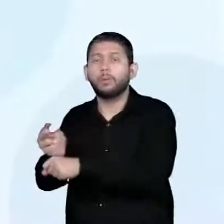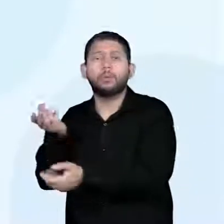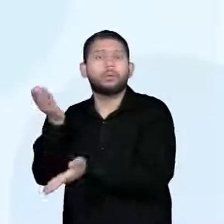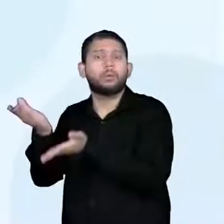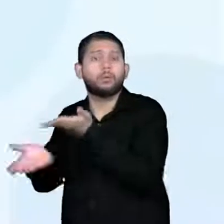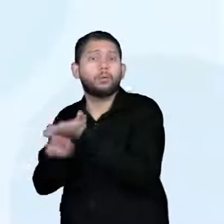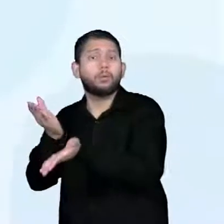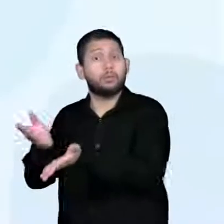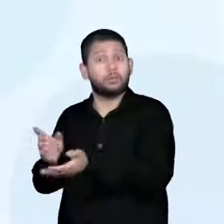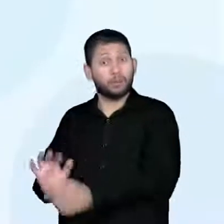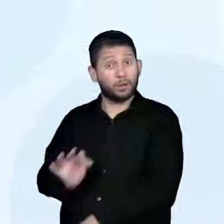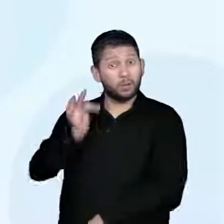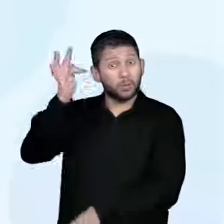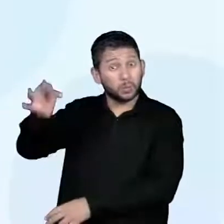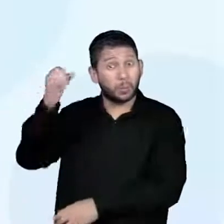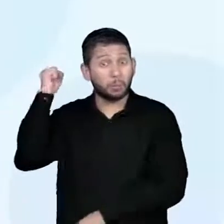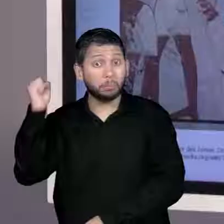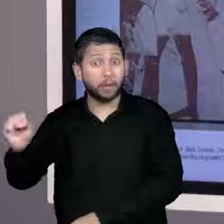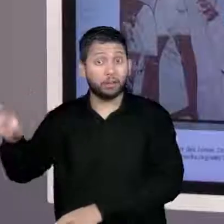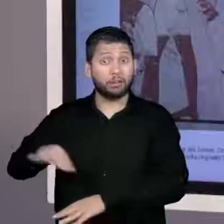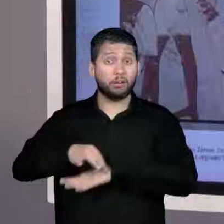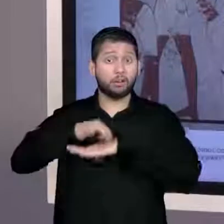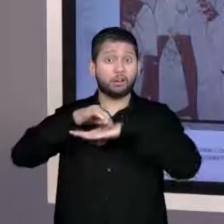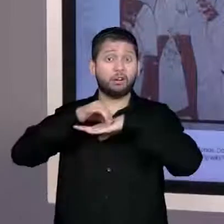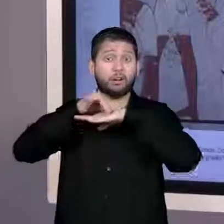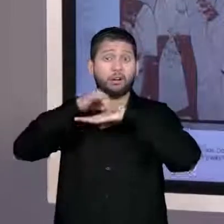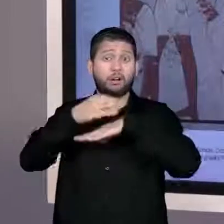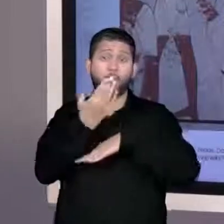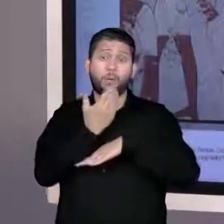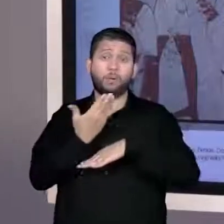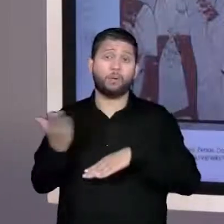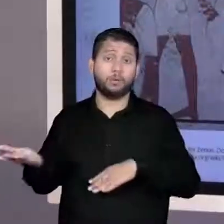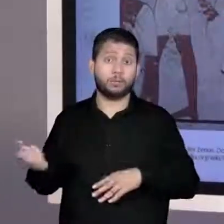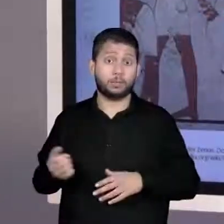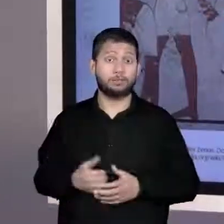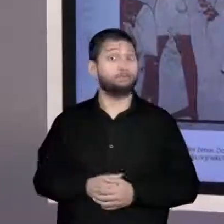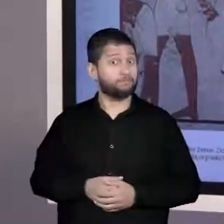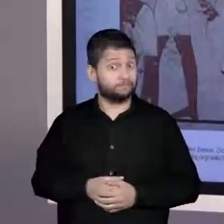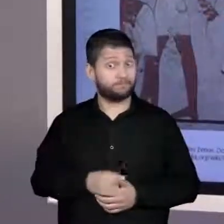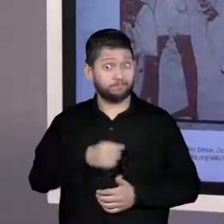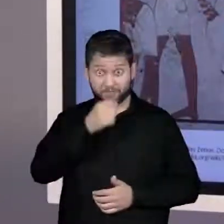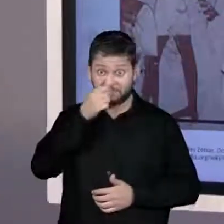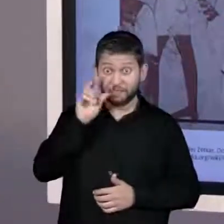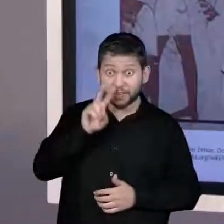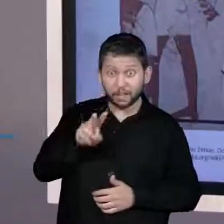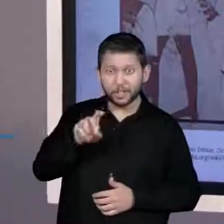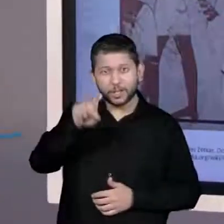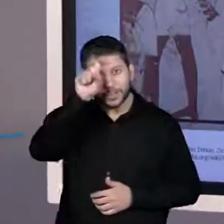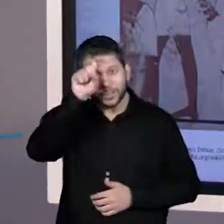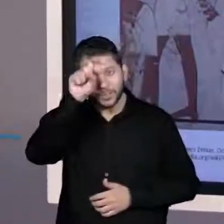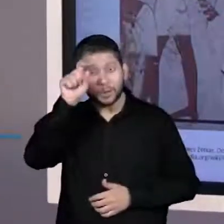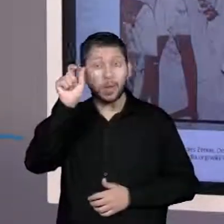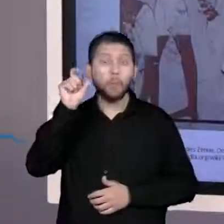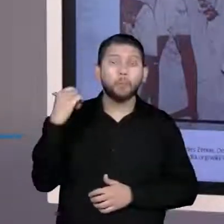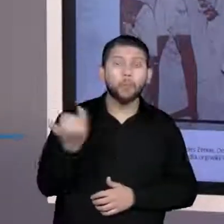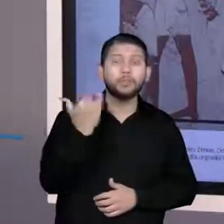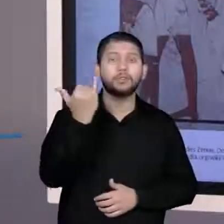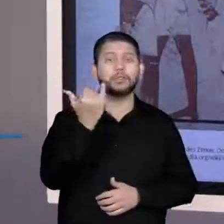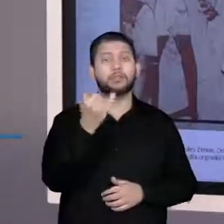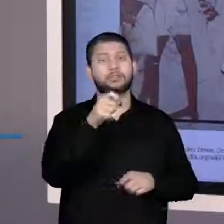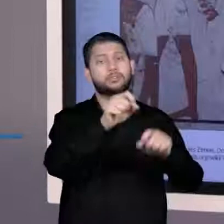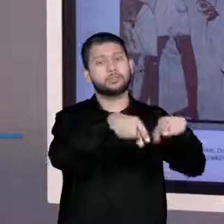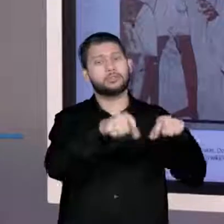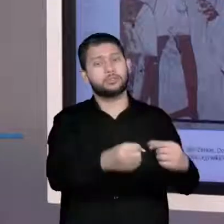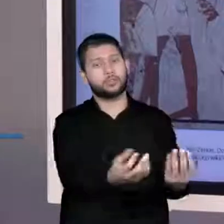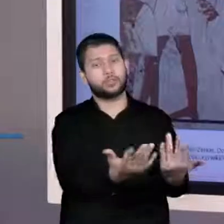tanto a agricultura como o controle dos animais. Então, pessoal, a história da